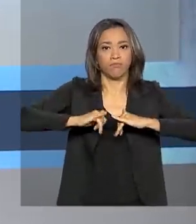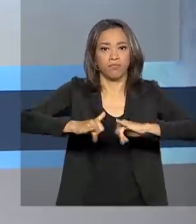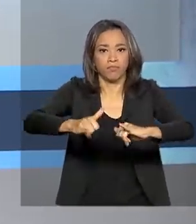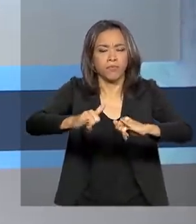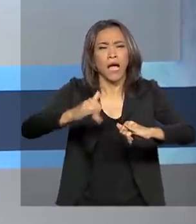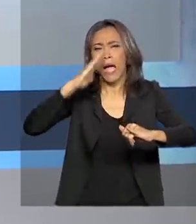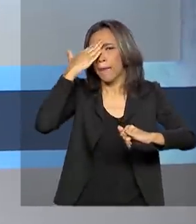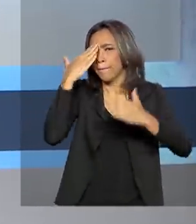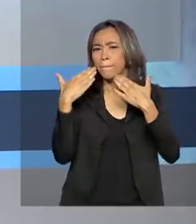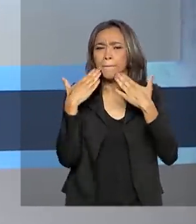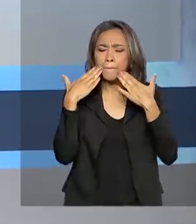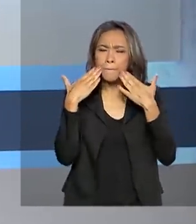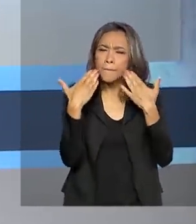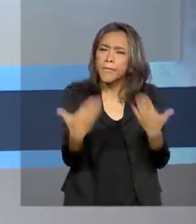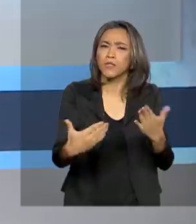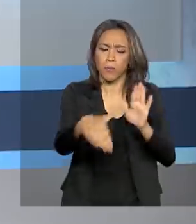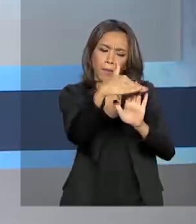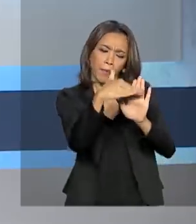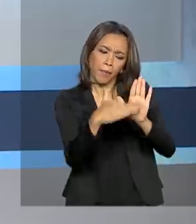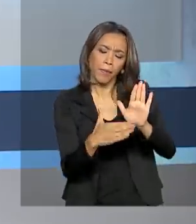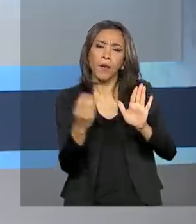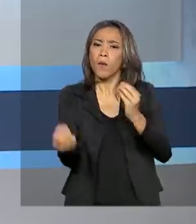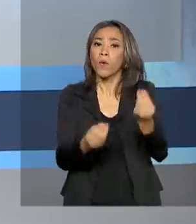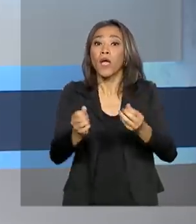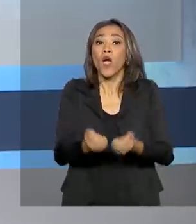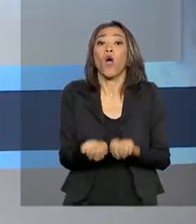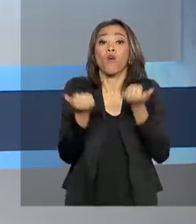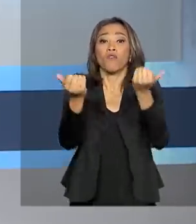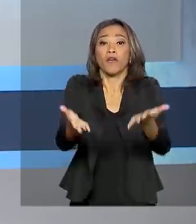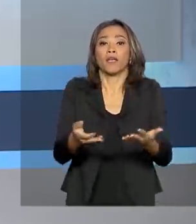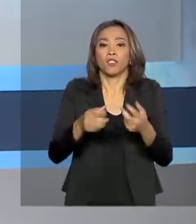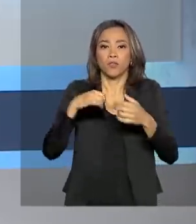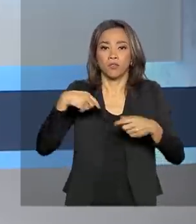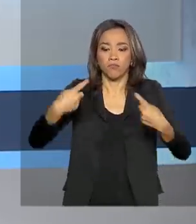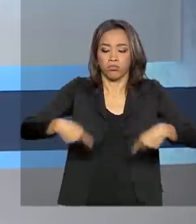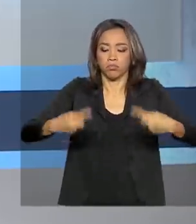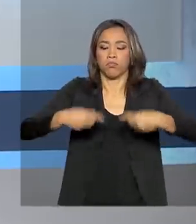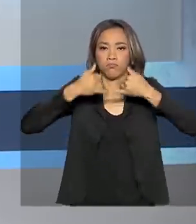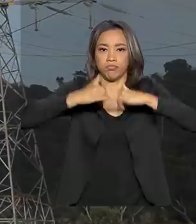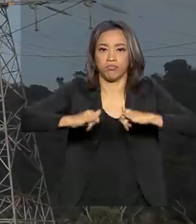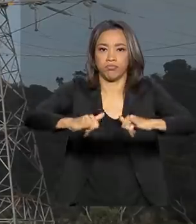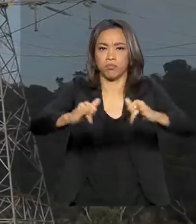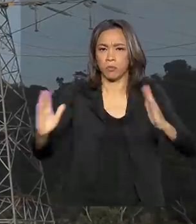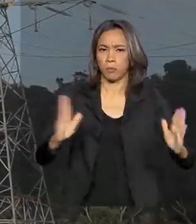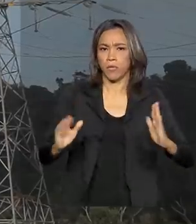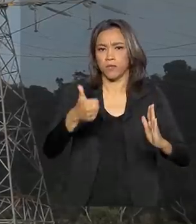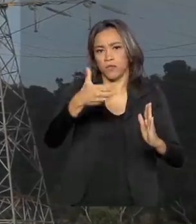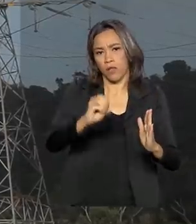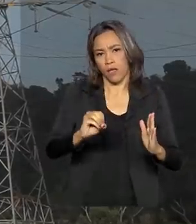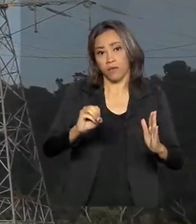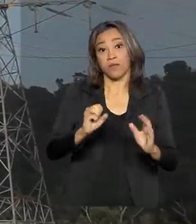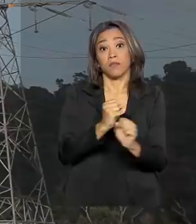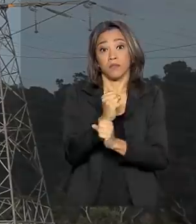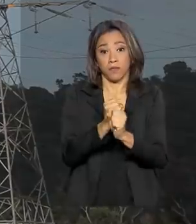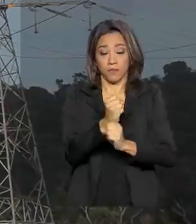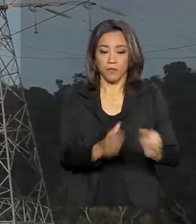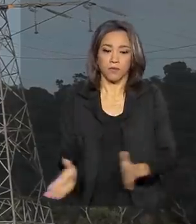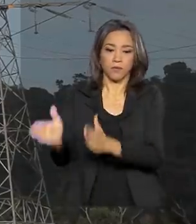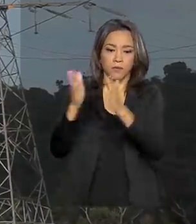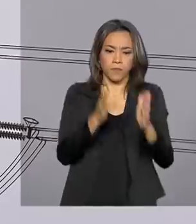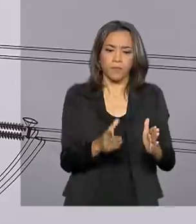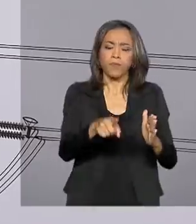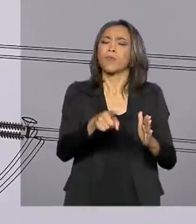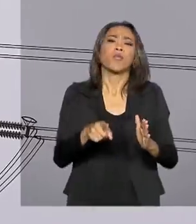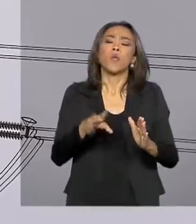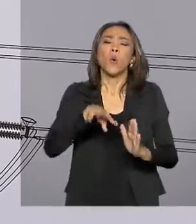plano do governo para expandir a oferta de energia elétrica nos próximos 10 anos. O Plano Decenal de Expansão de